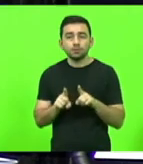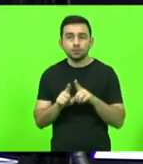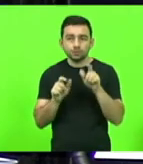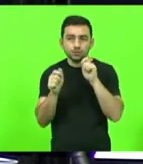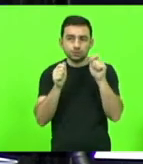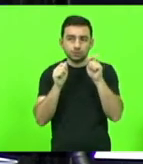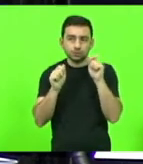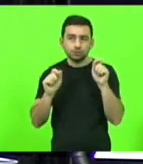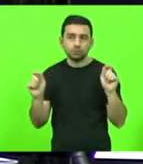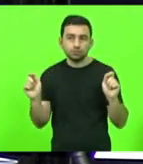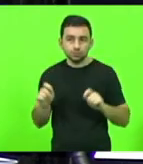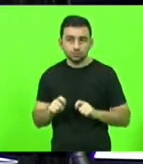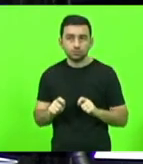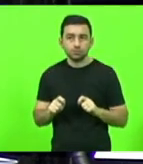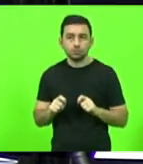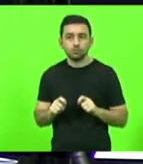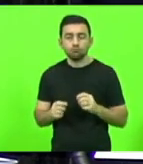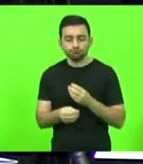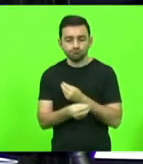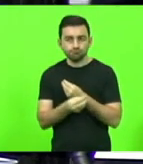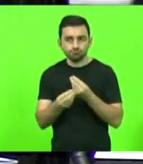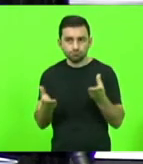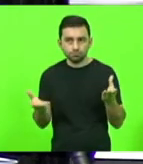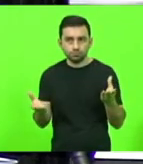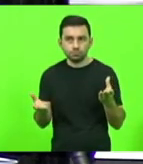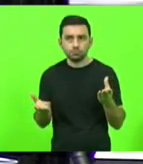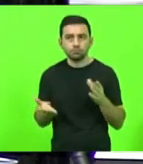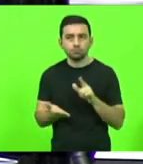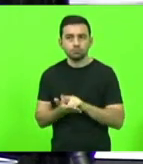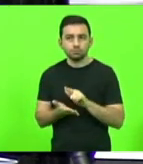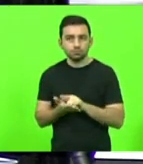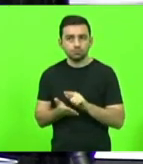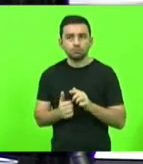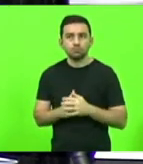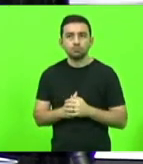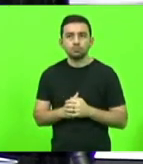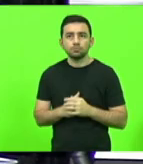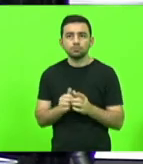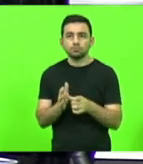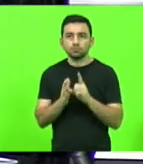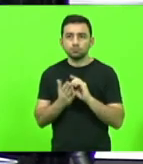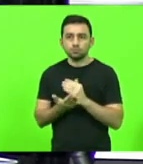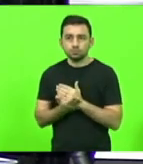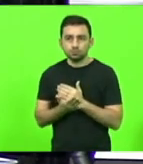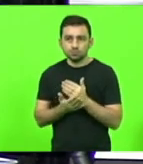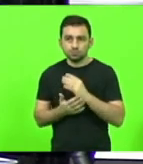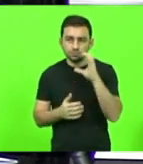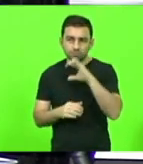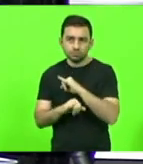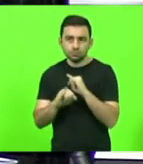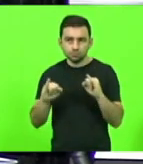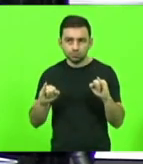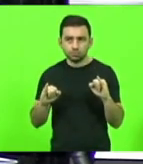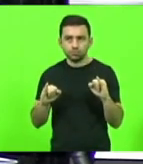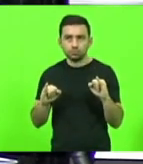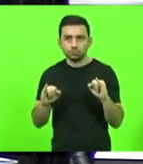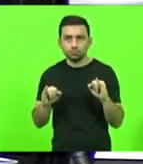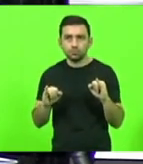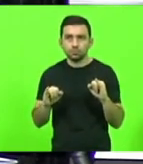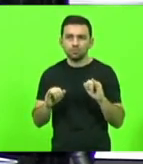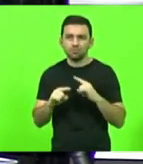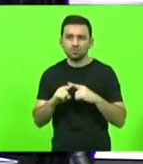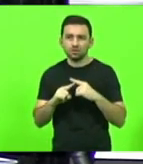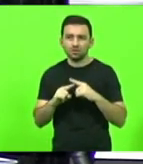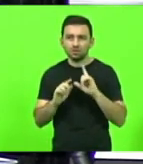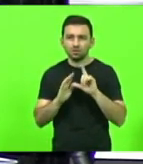possa fazer o procedimento de distribuição do expediente. E, antes de a gente abrir breves comunicações, até porque depois também